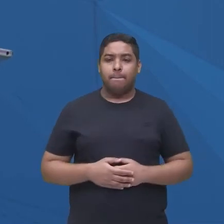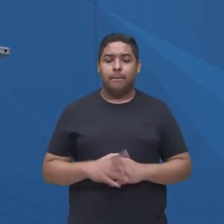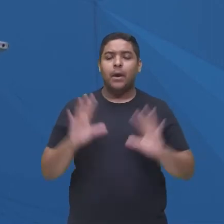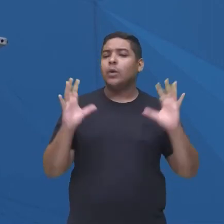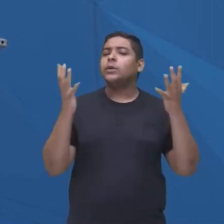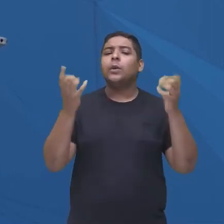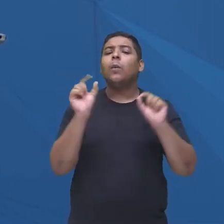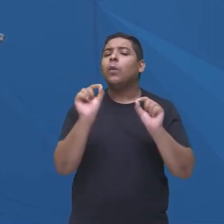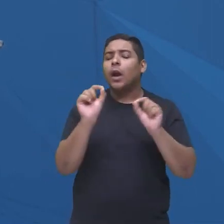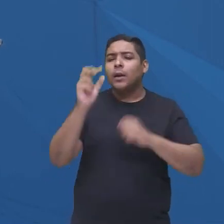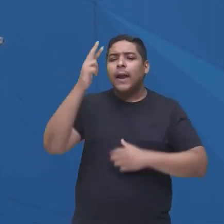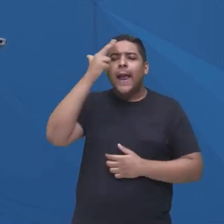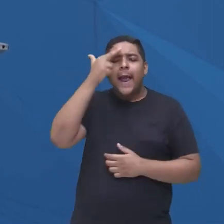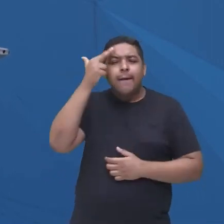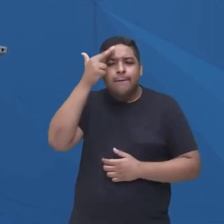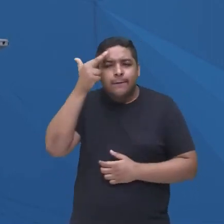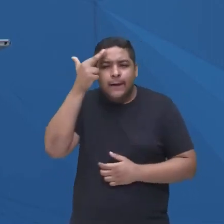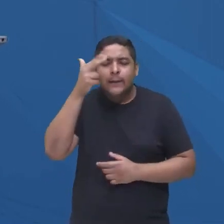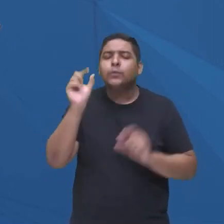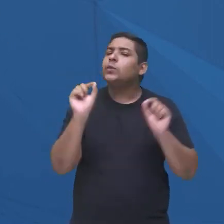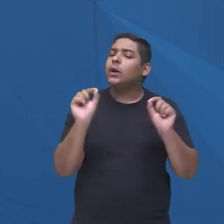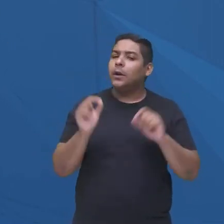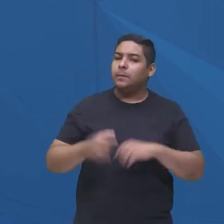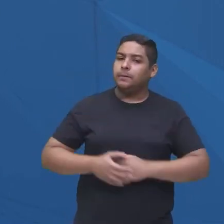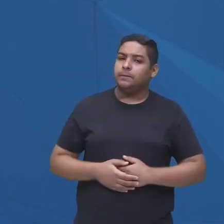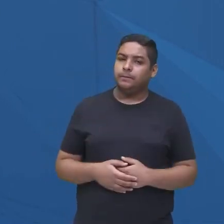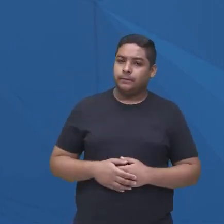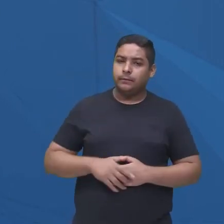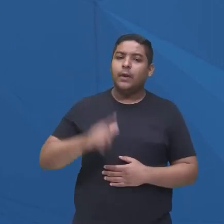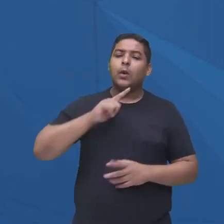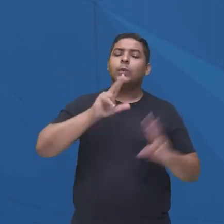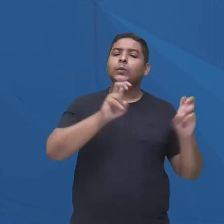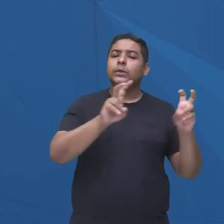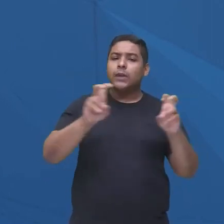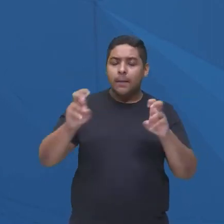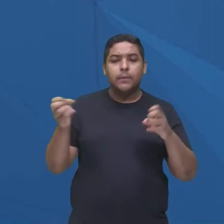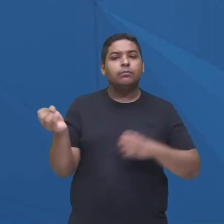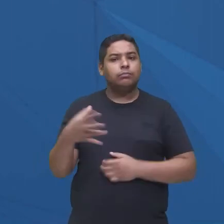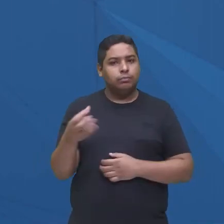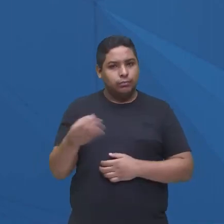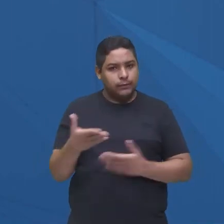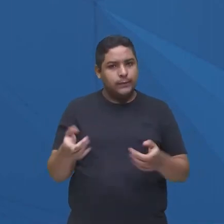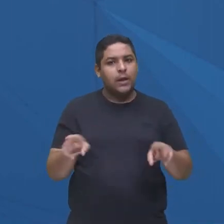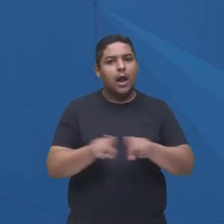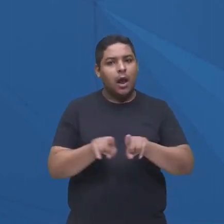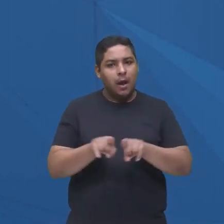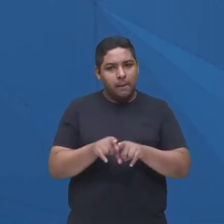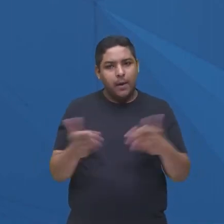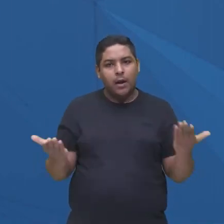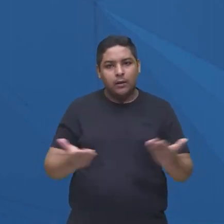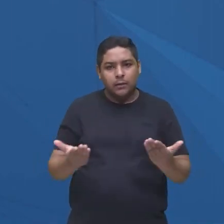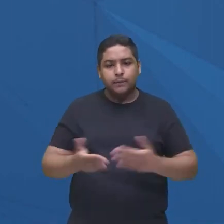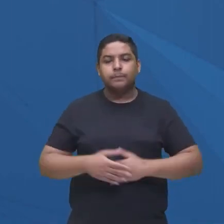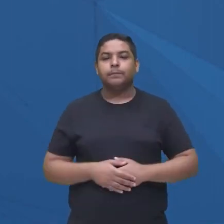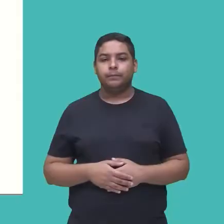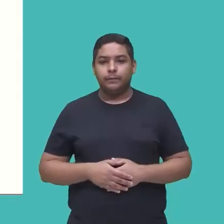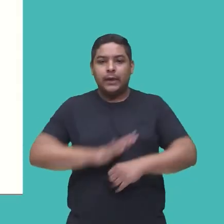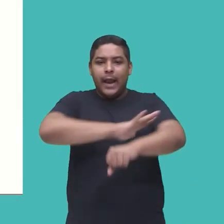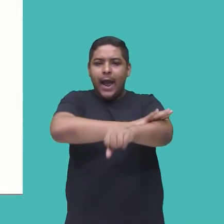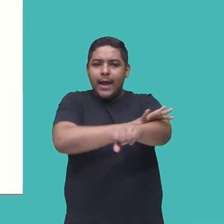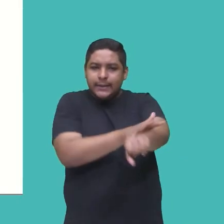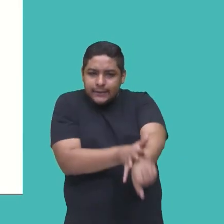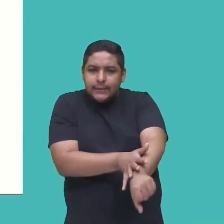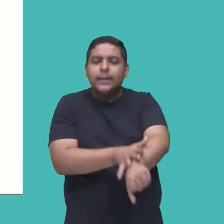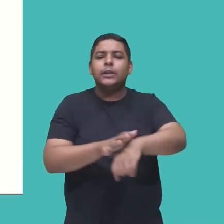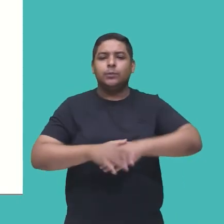gente refletir sobre algumas questões que a gente também encontra hoje na atualidade, como, por exemplo, o racismo, a violência contra a